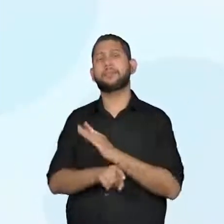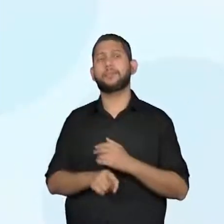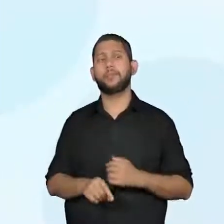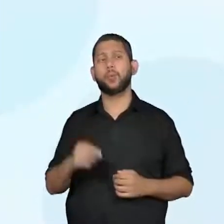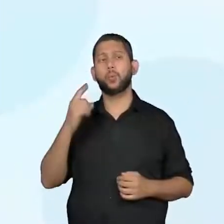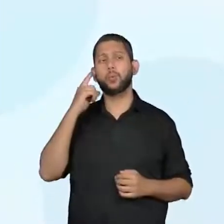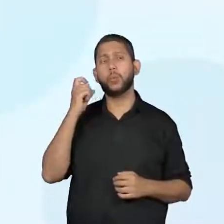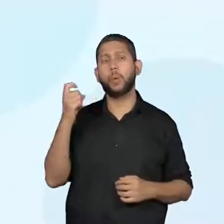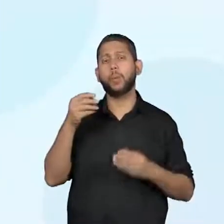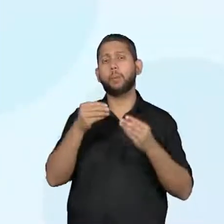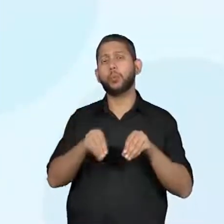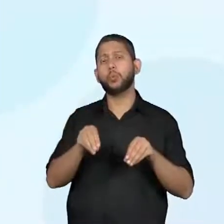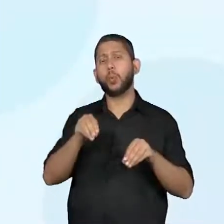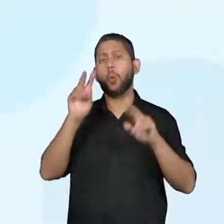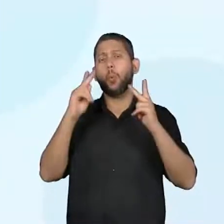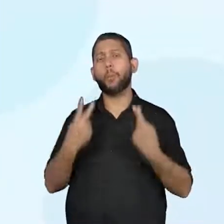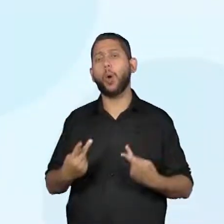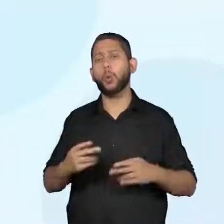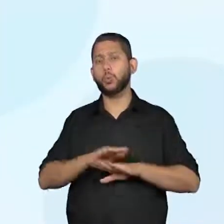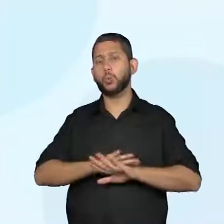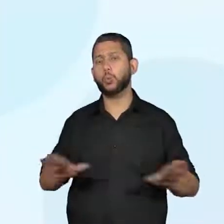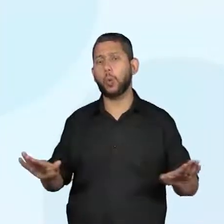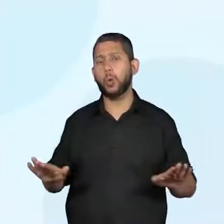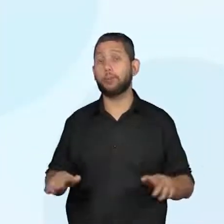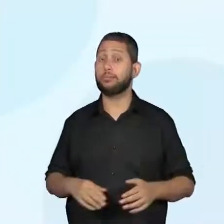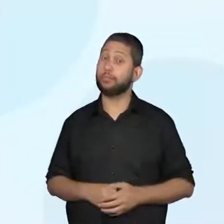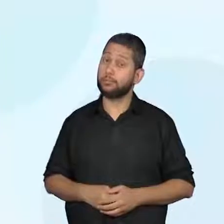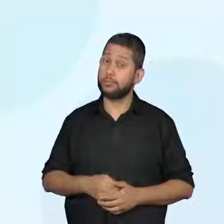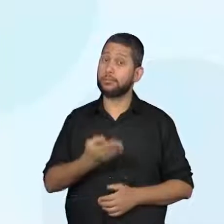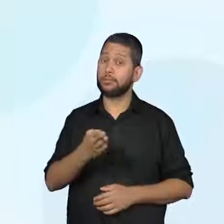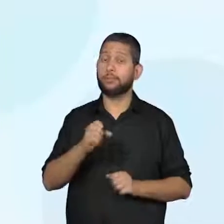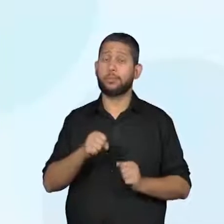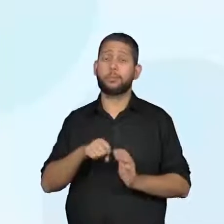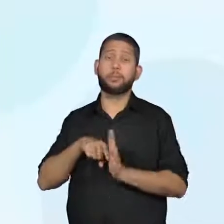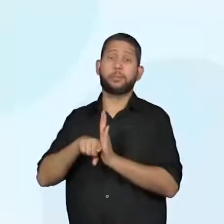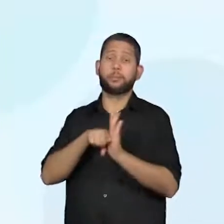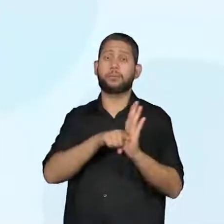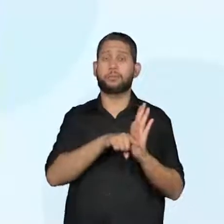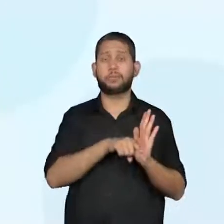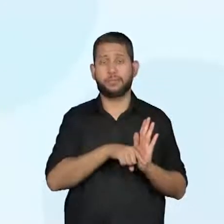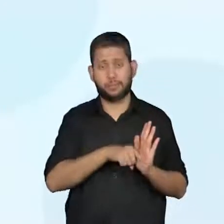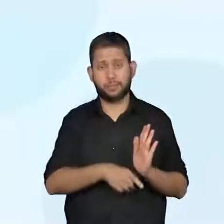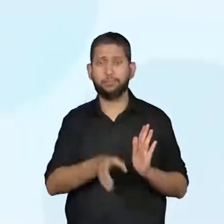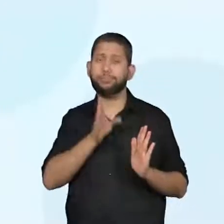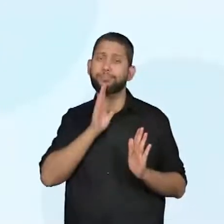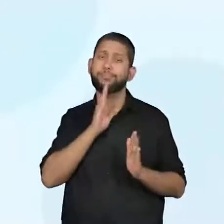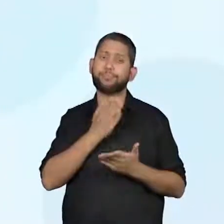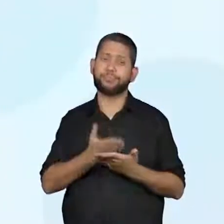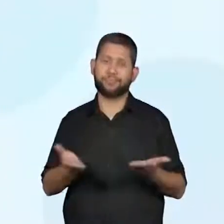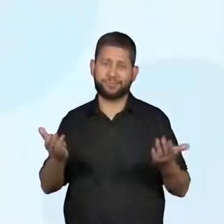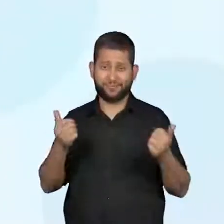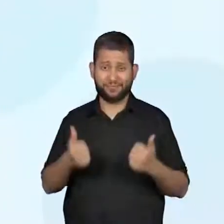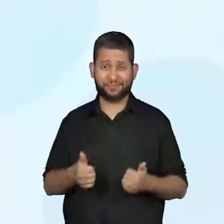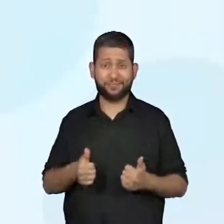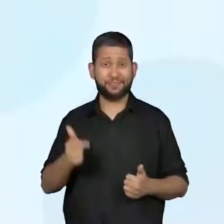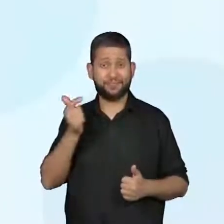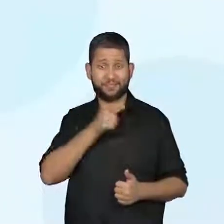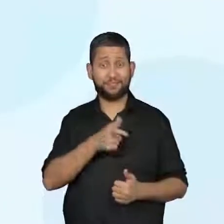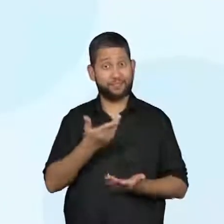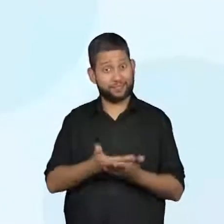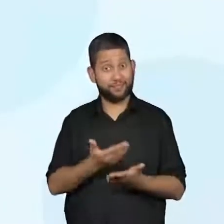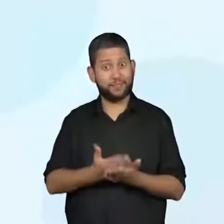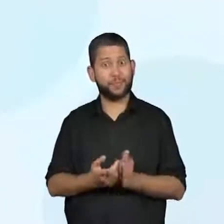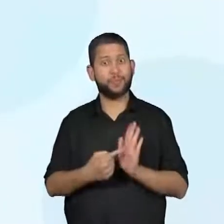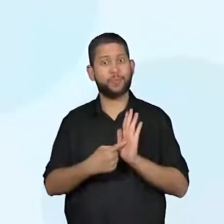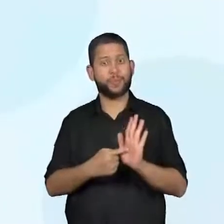afeta apenas os seres humanos? Realize uma pesquisa a esse respeito, embora já tenhamos falado aqui também na nossa aula.